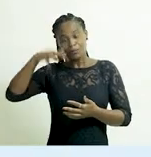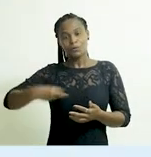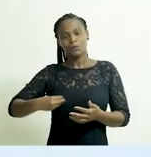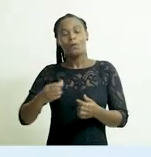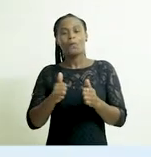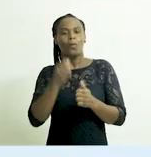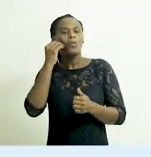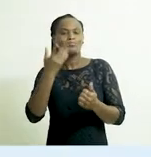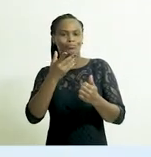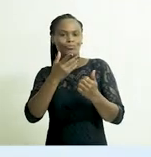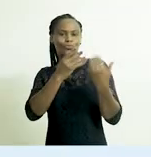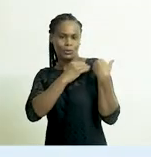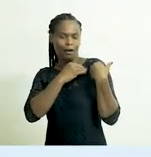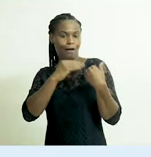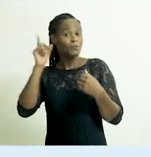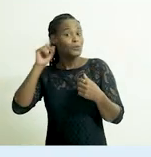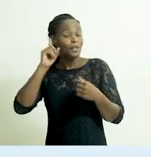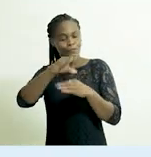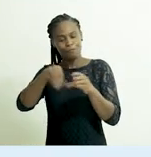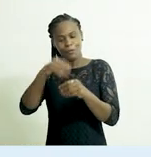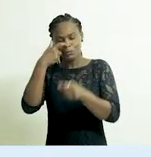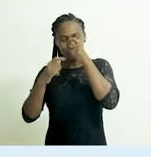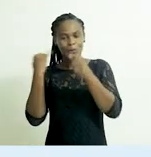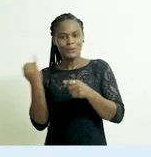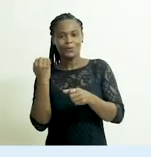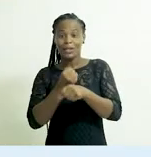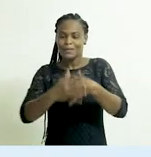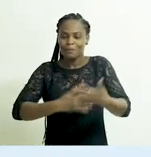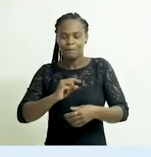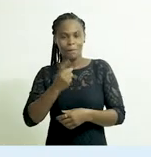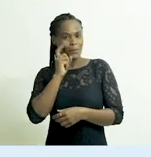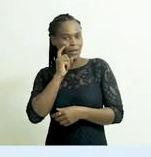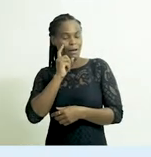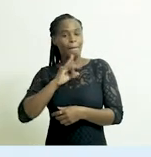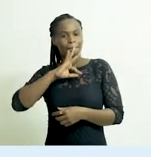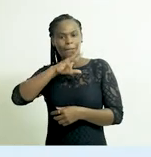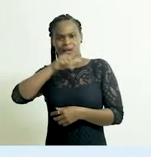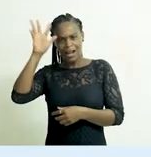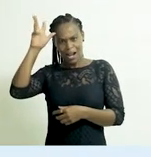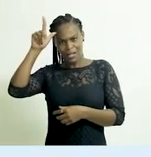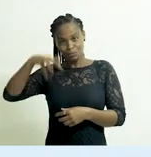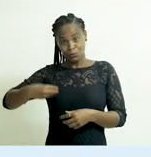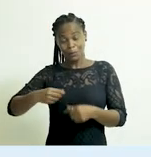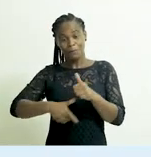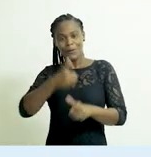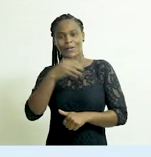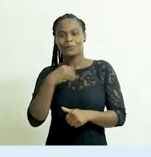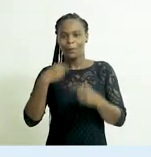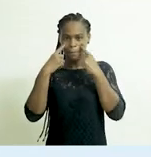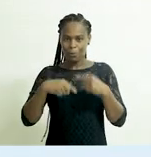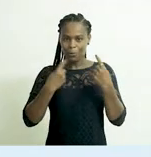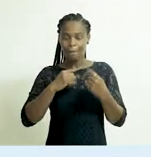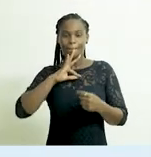o aleitamento materno como responsabilidade vital, envolver indivíduos e organizações nas ações para proteger o aleitamento materno e